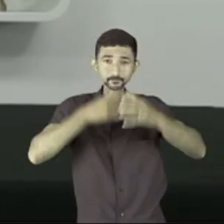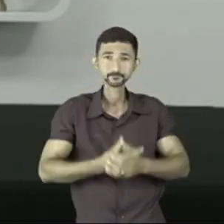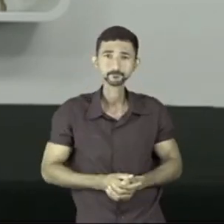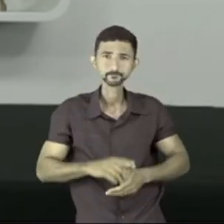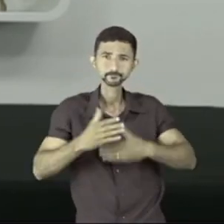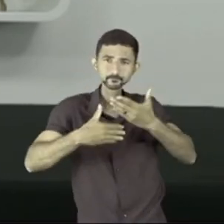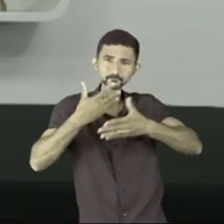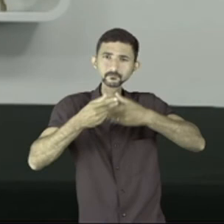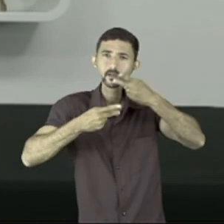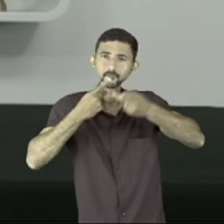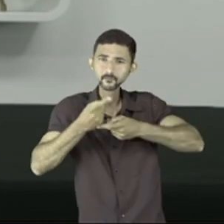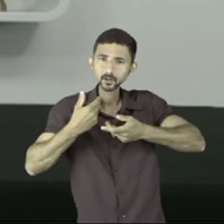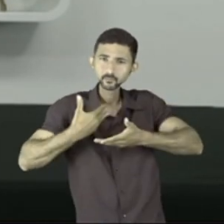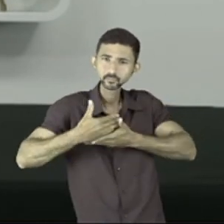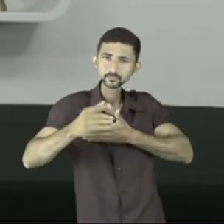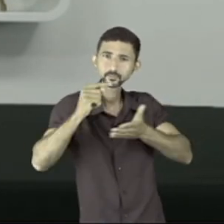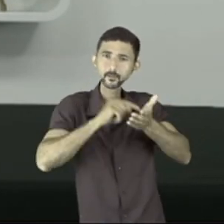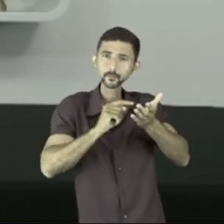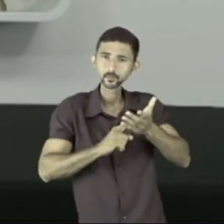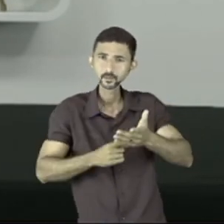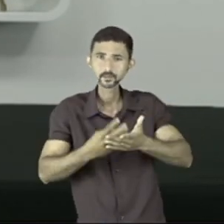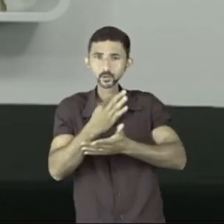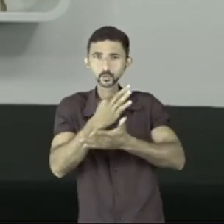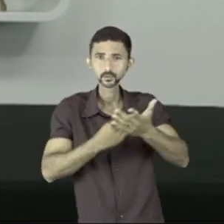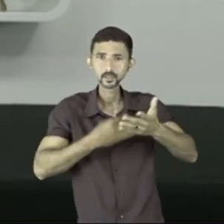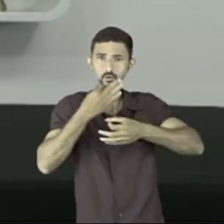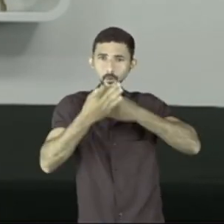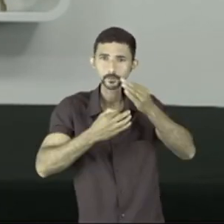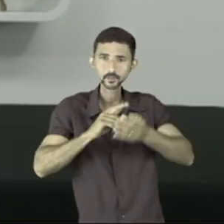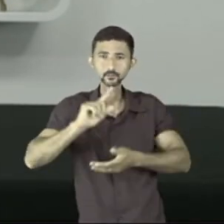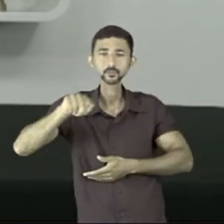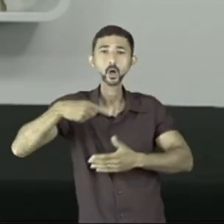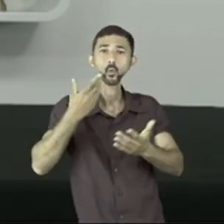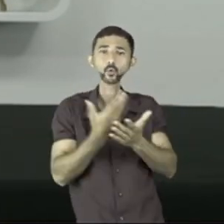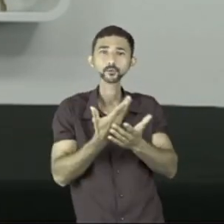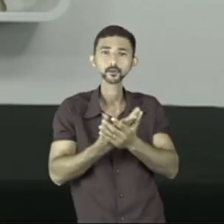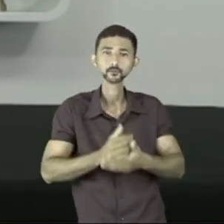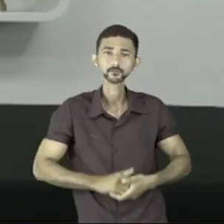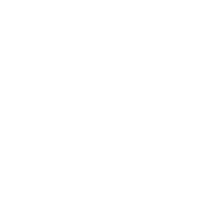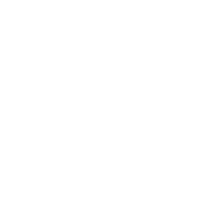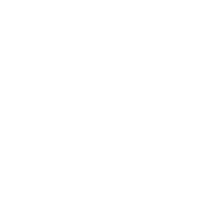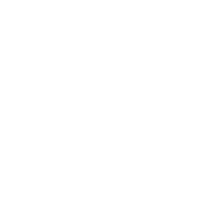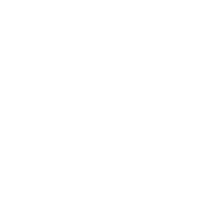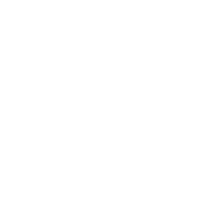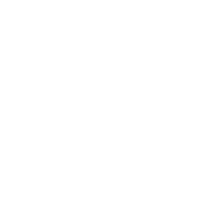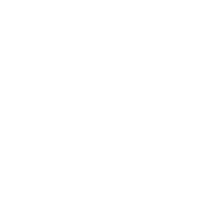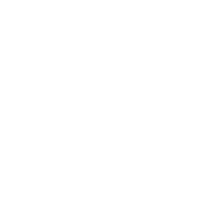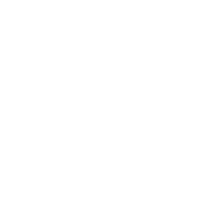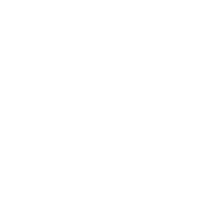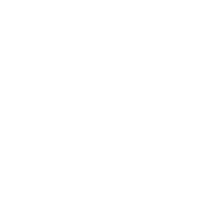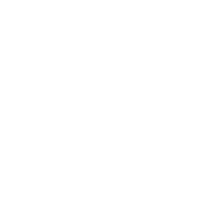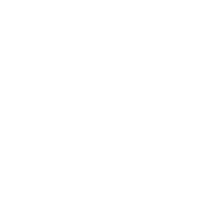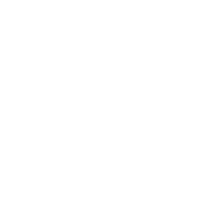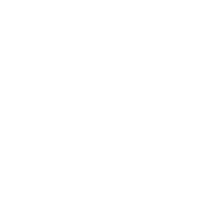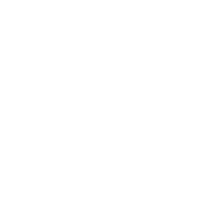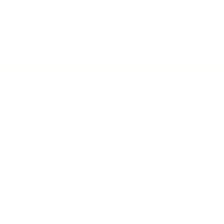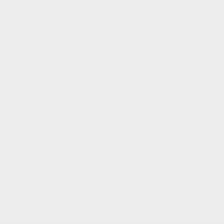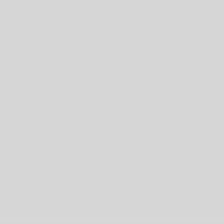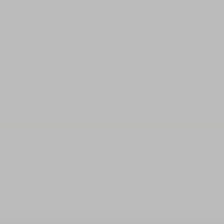vai continuar falando da pontuação e dos textos opinativos já já na próxima aula Tchau